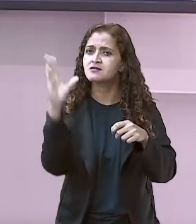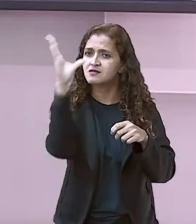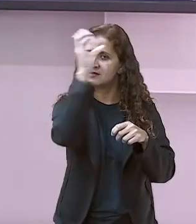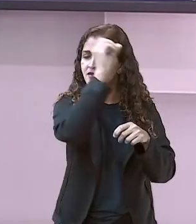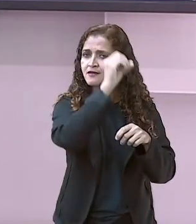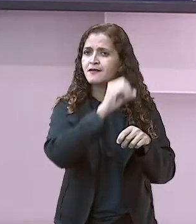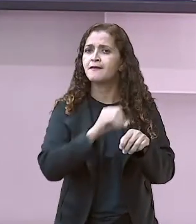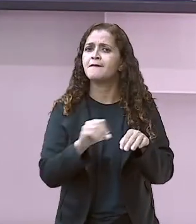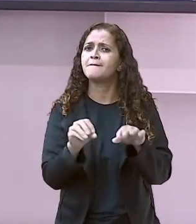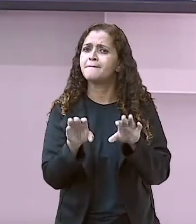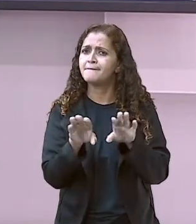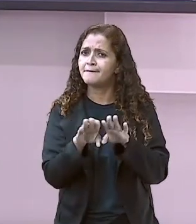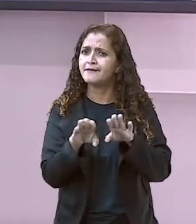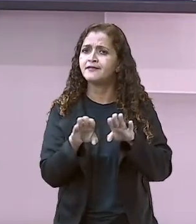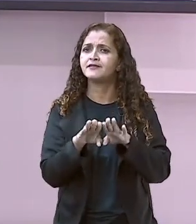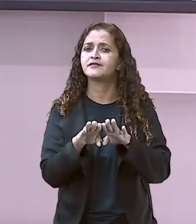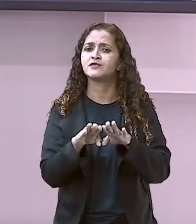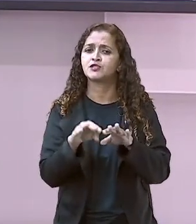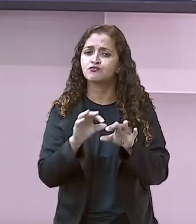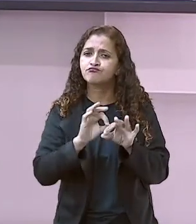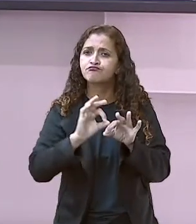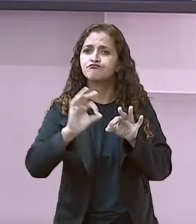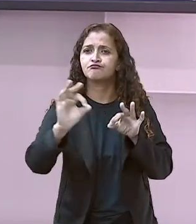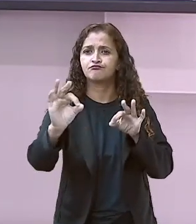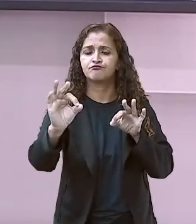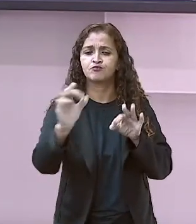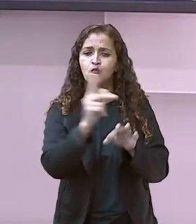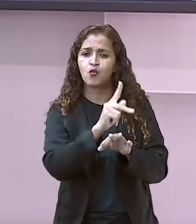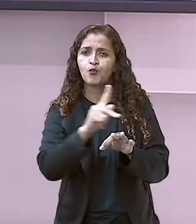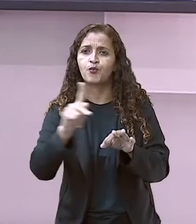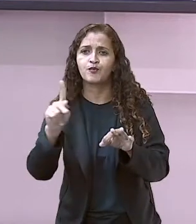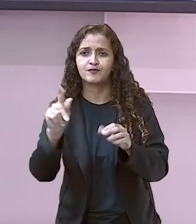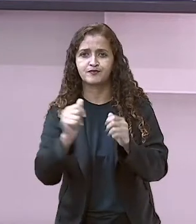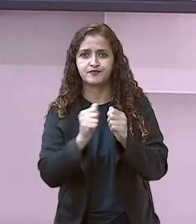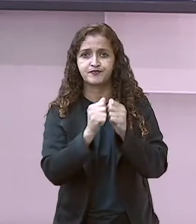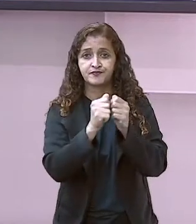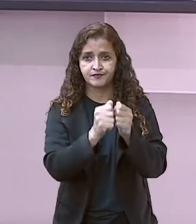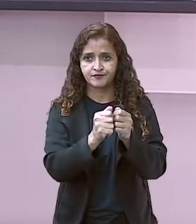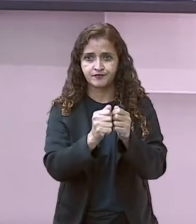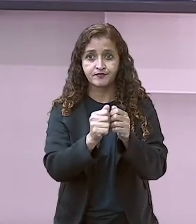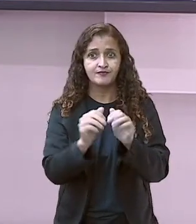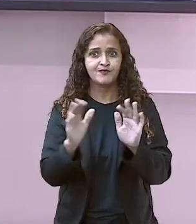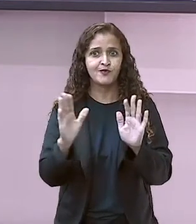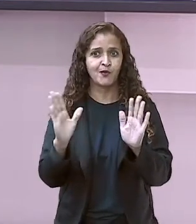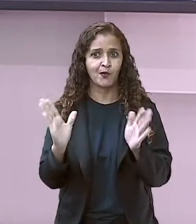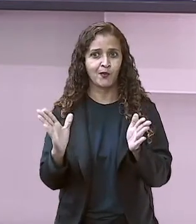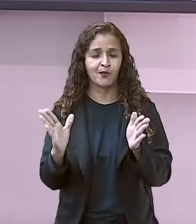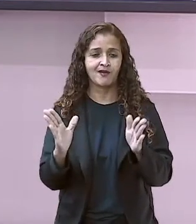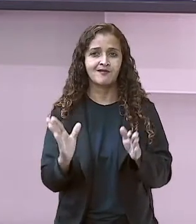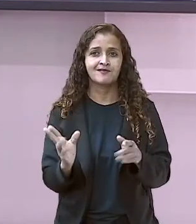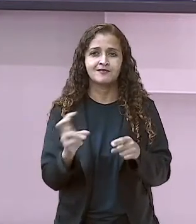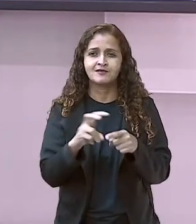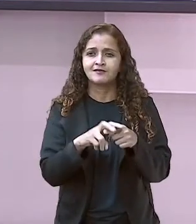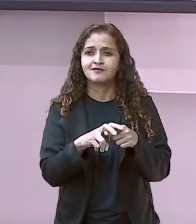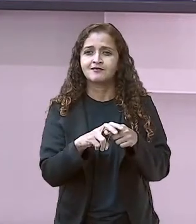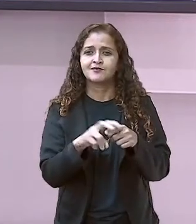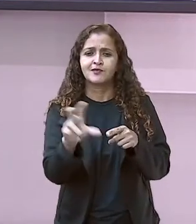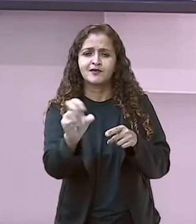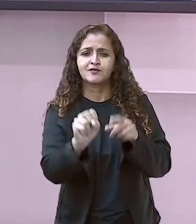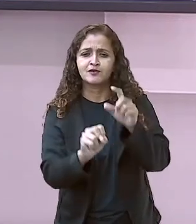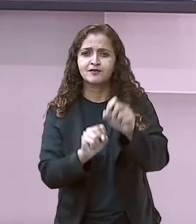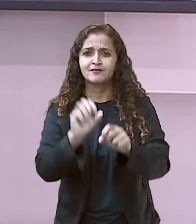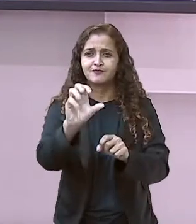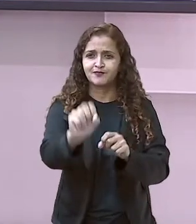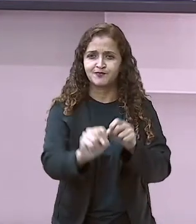distância, com o meu professor, não é isso? Então agora, concentra aí, senta aí, pega o seu